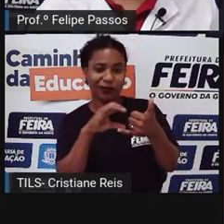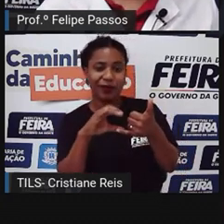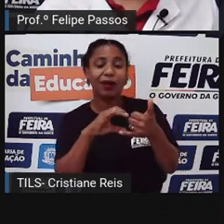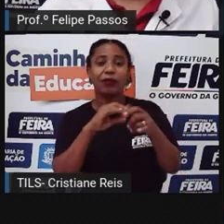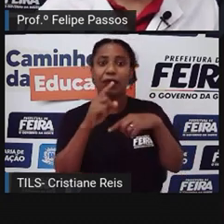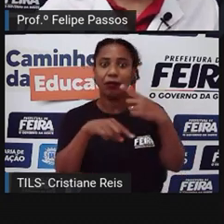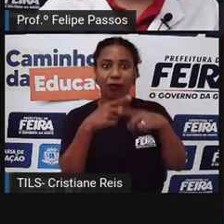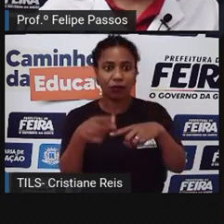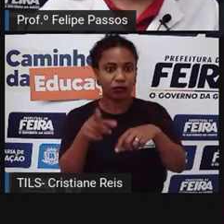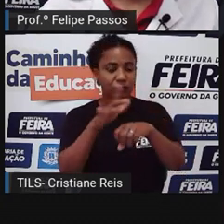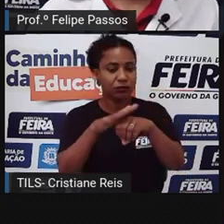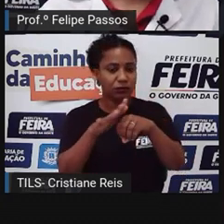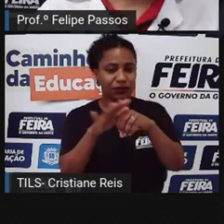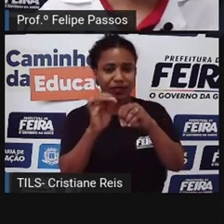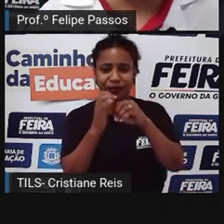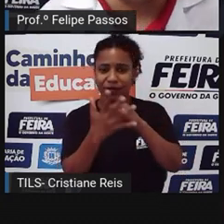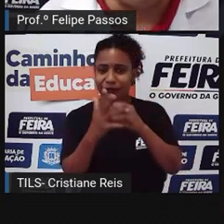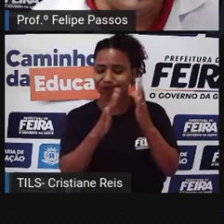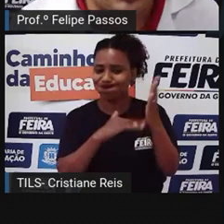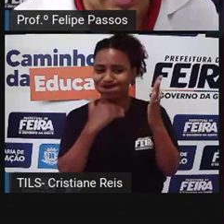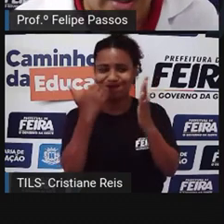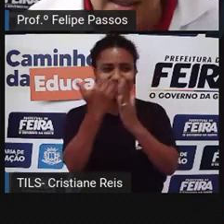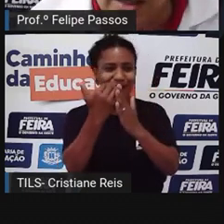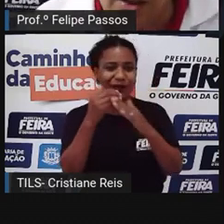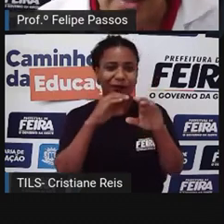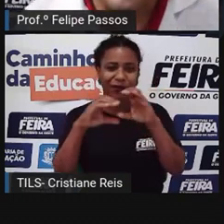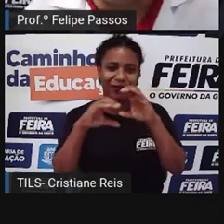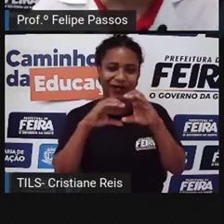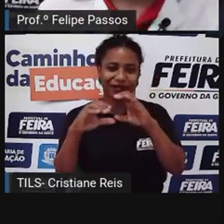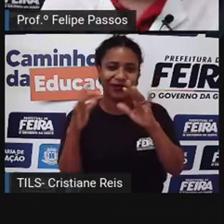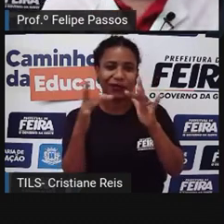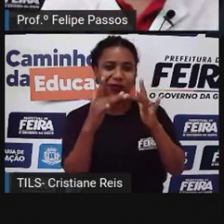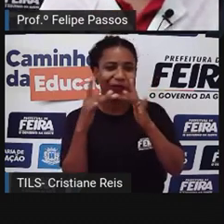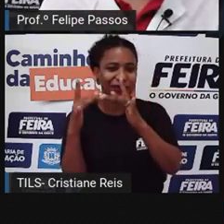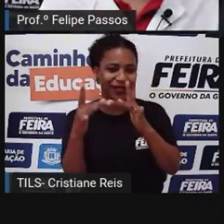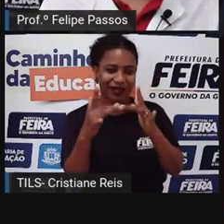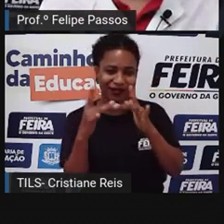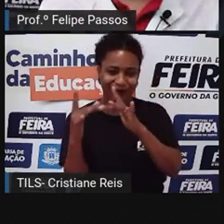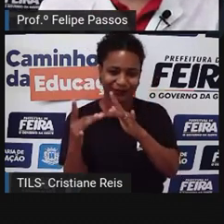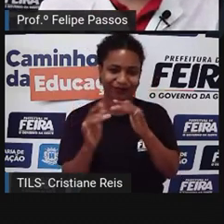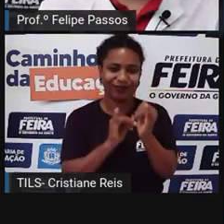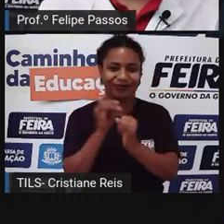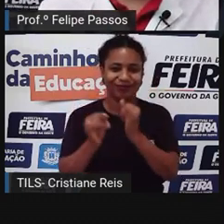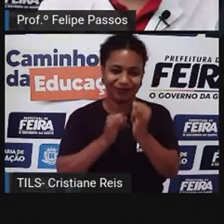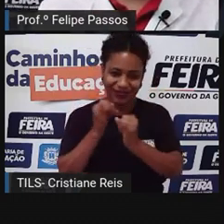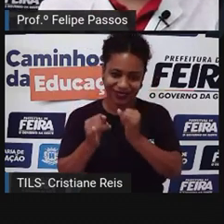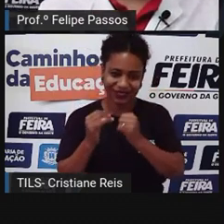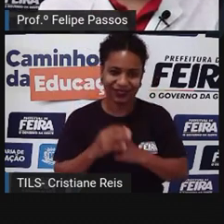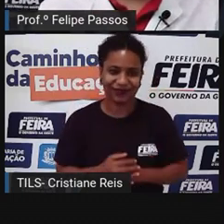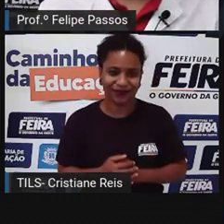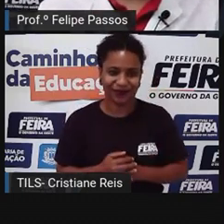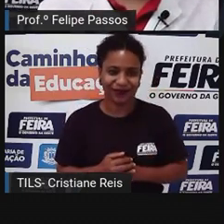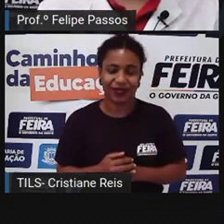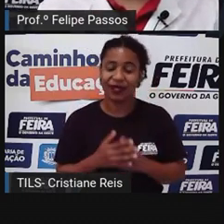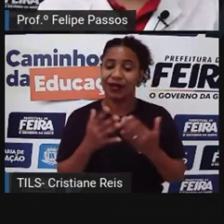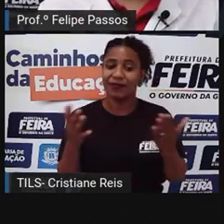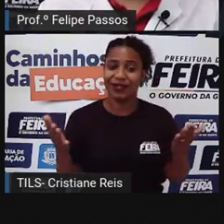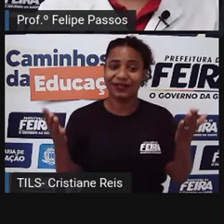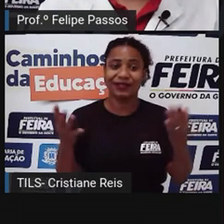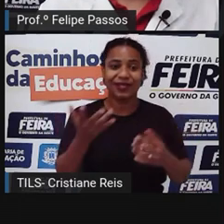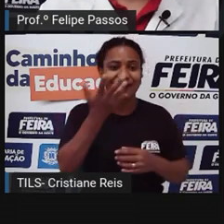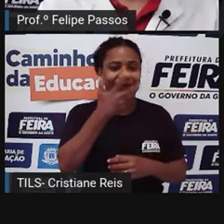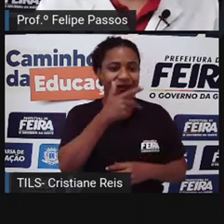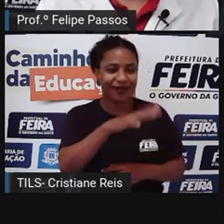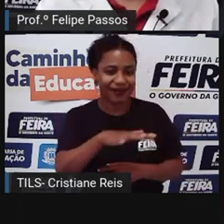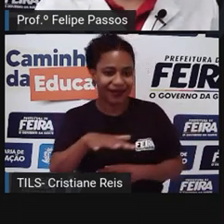Em alguns casos, principalmente entre crianças e adolescentes, a gente observa que teve um aumento assim no número